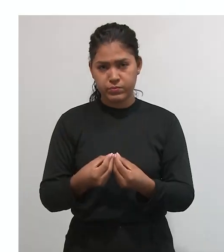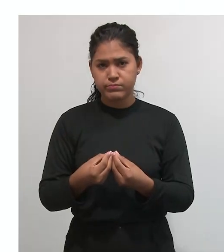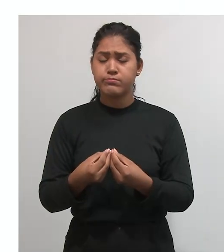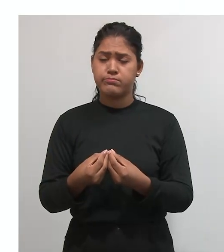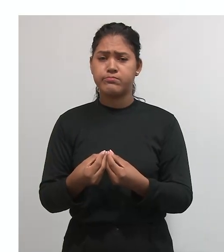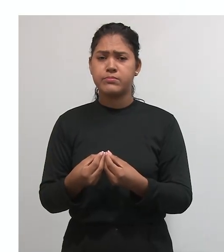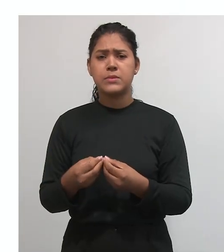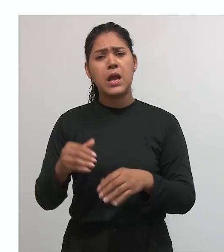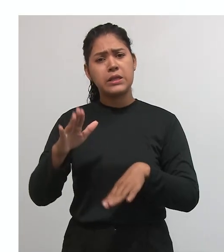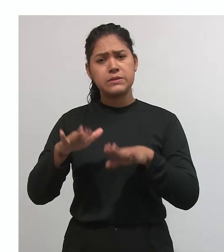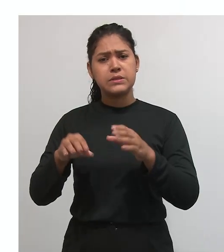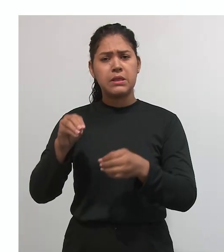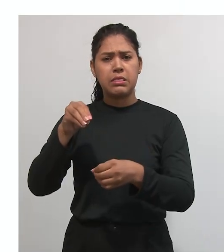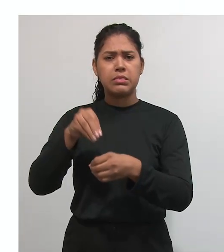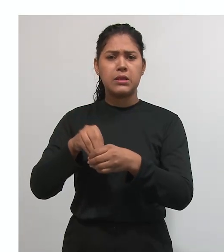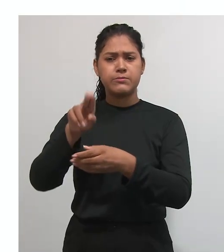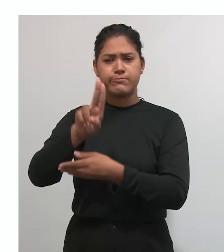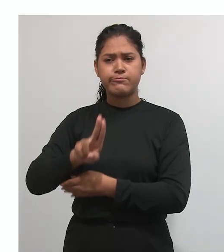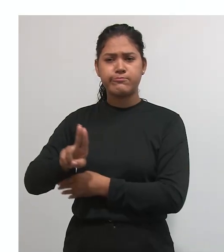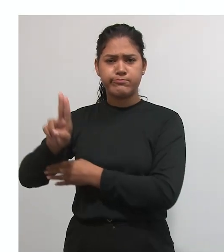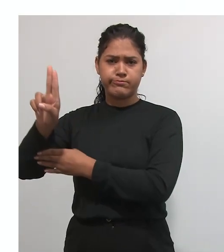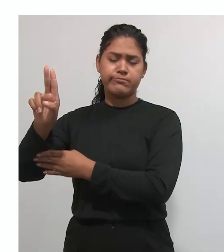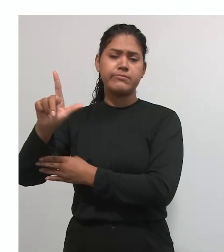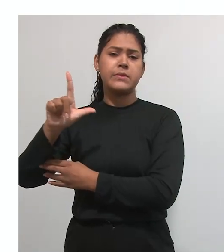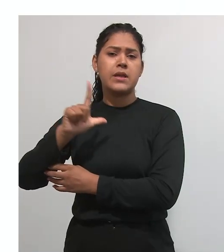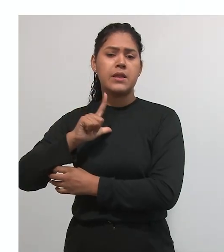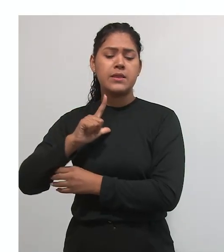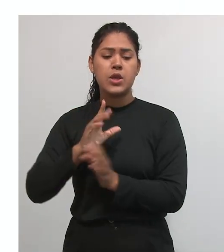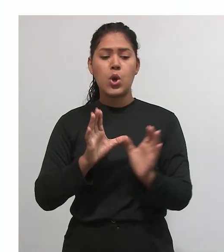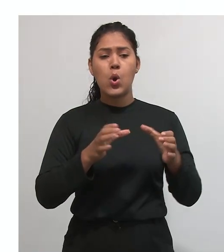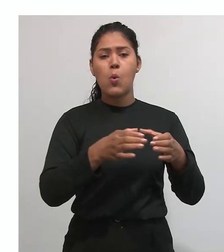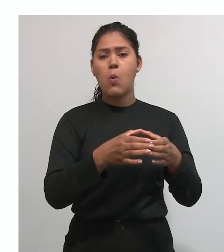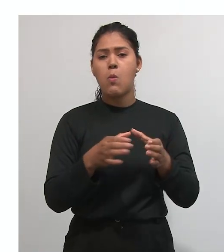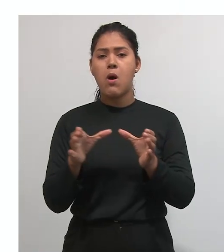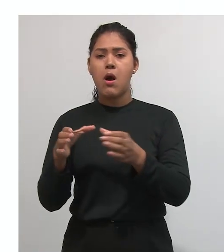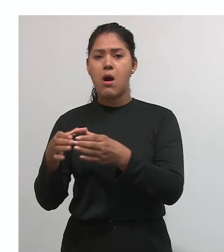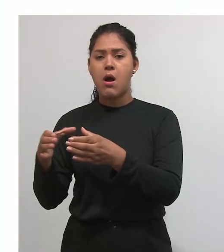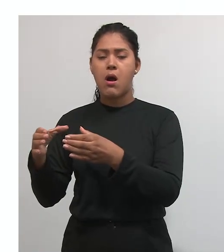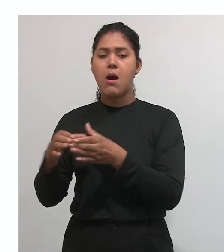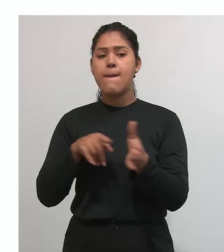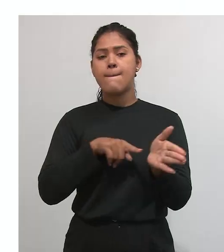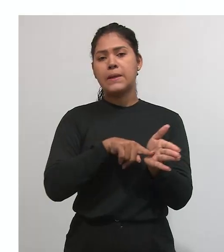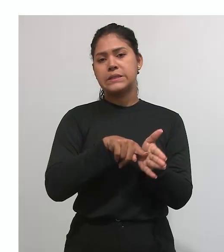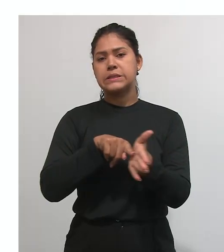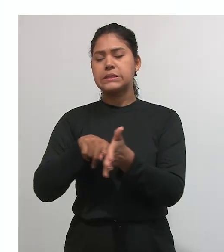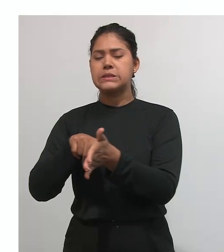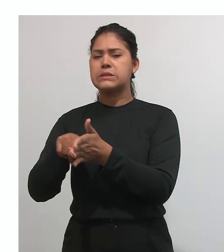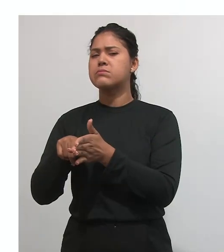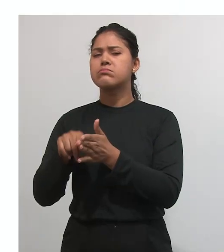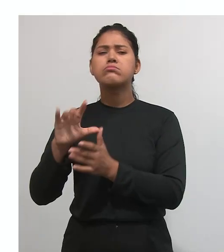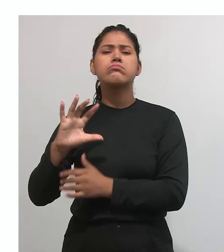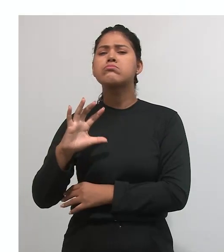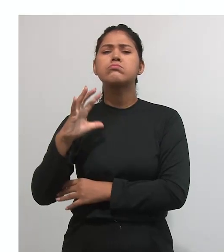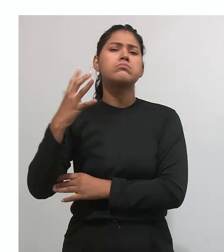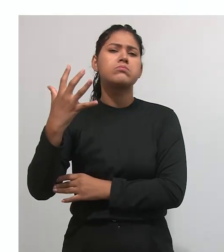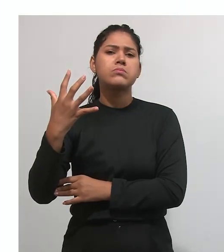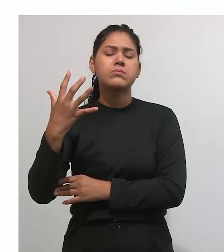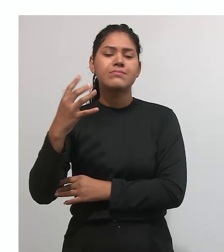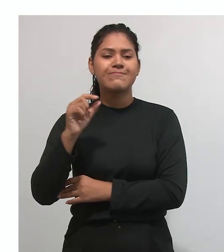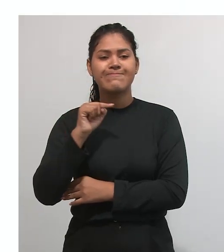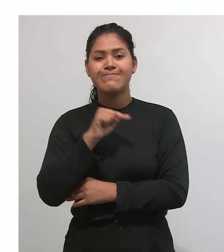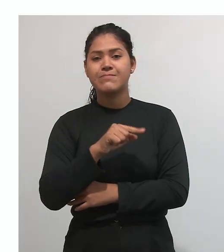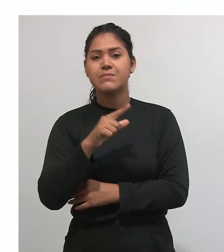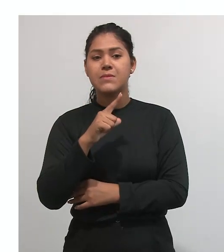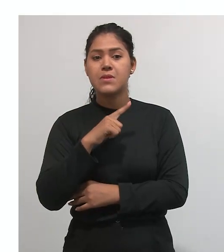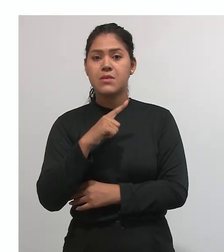universidades grupos de pesquisa. Então, nesses grupos de pesquisa, o vai estar acontecendo? O conhecimento vai estar sendo